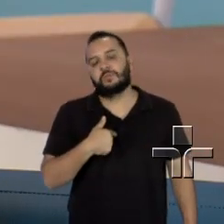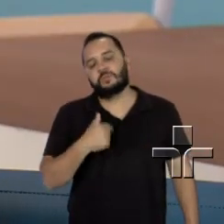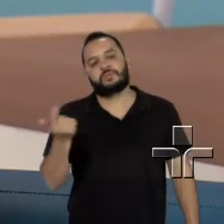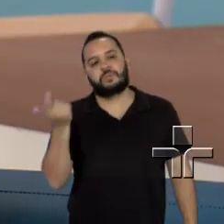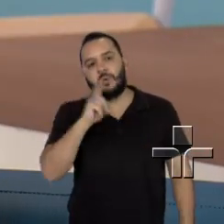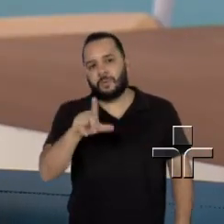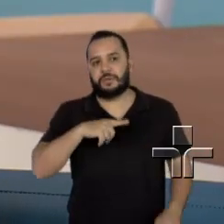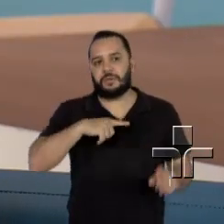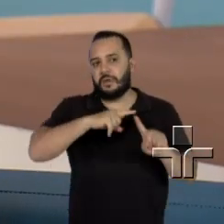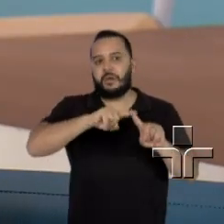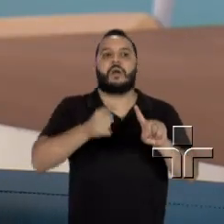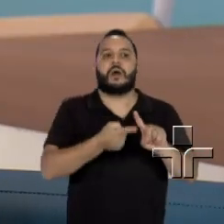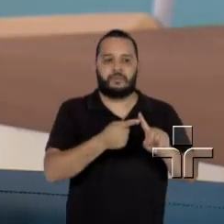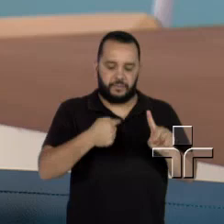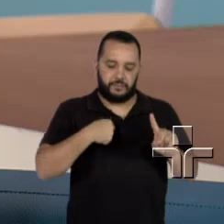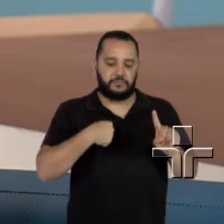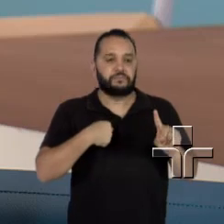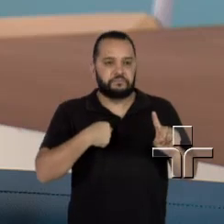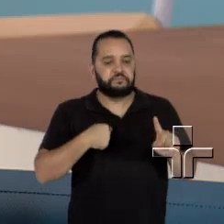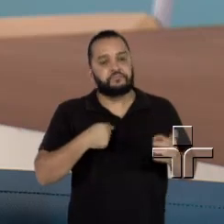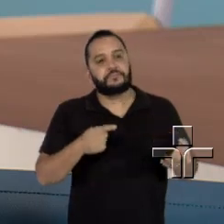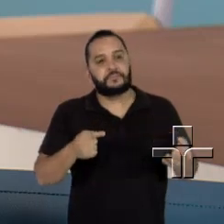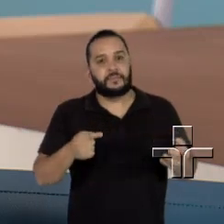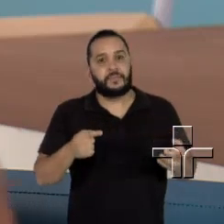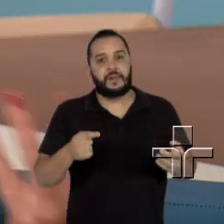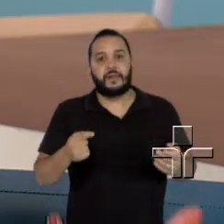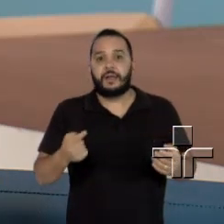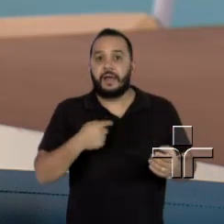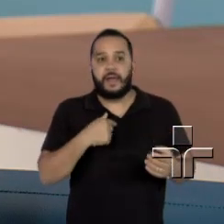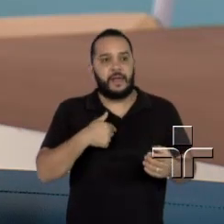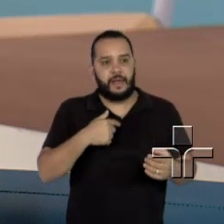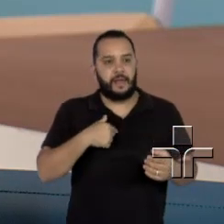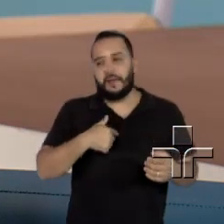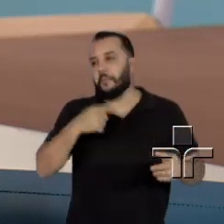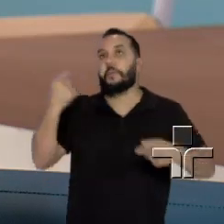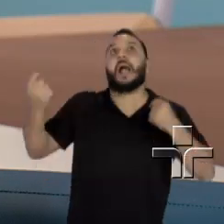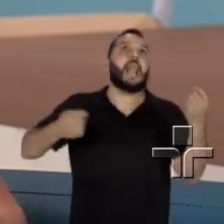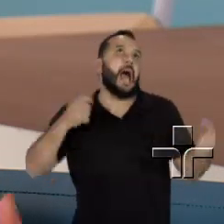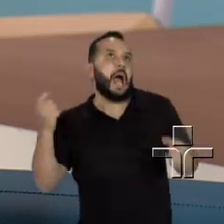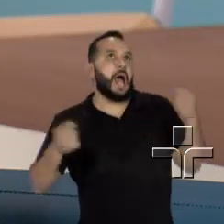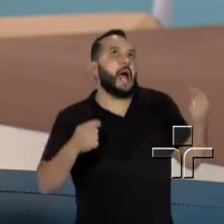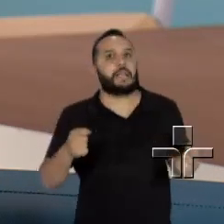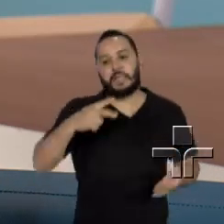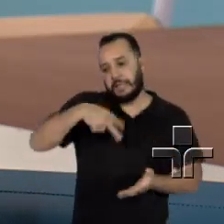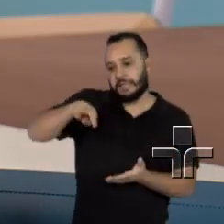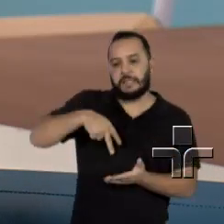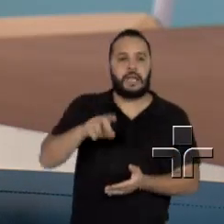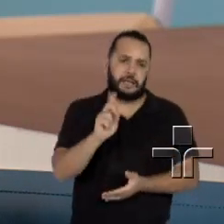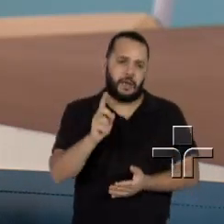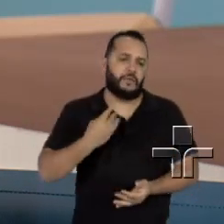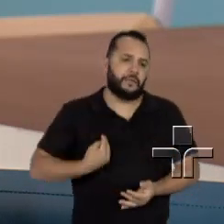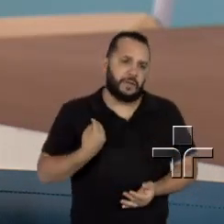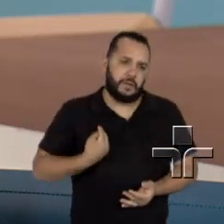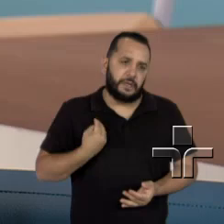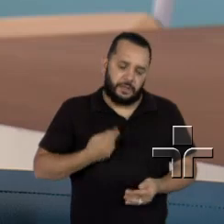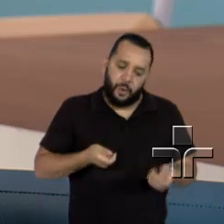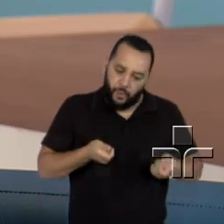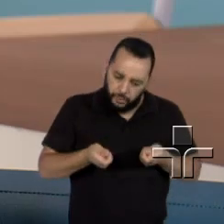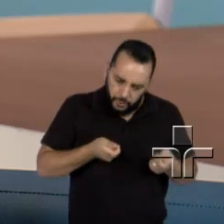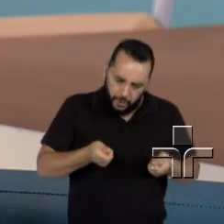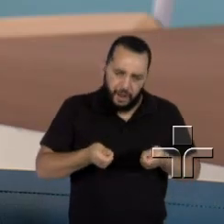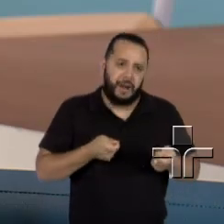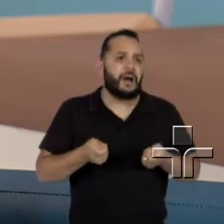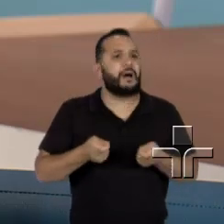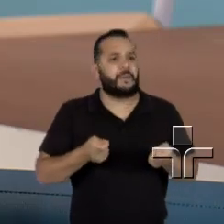a notícia da gravidez, eu também não fui sair dançando aí numa discoteca, eu tive uma vida controlada,